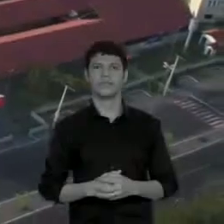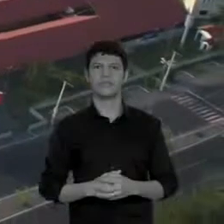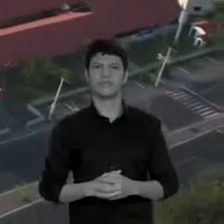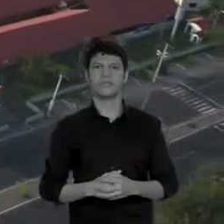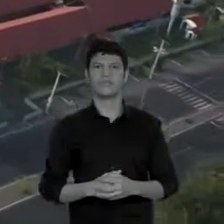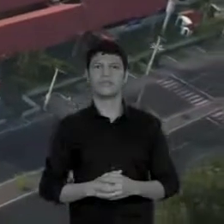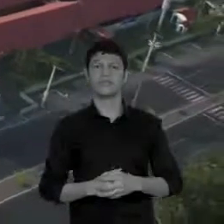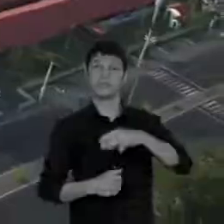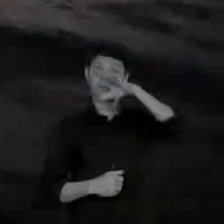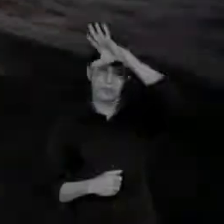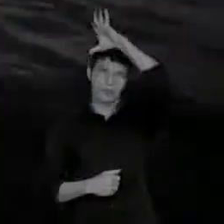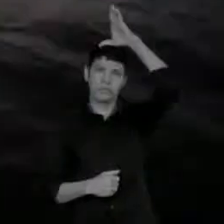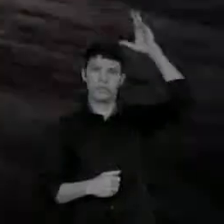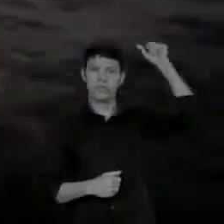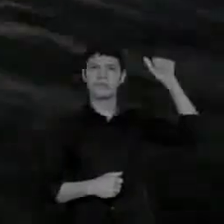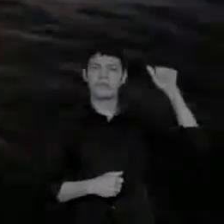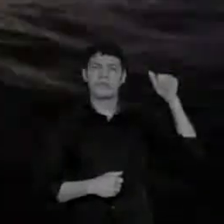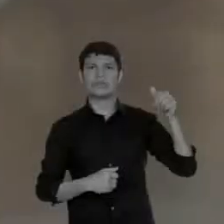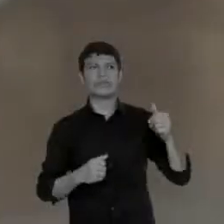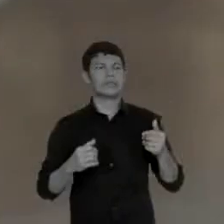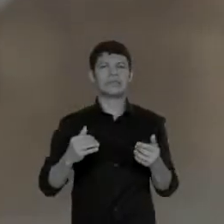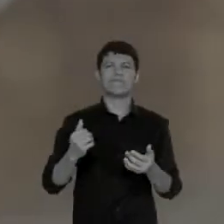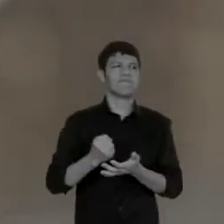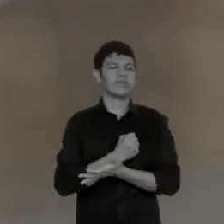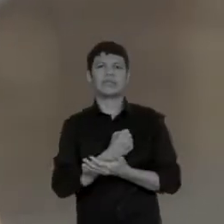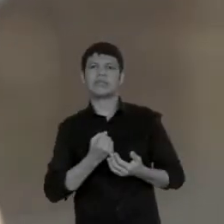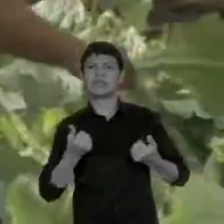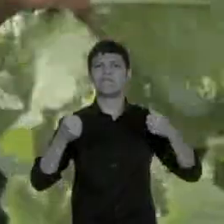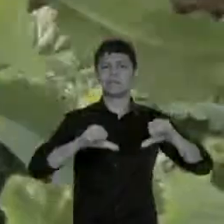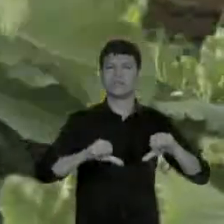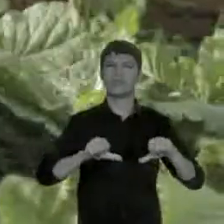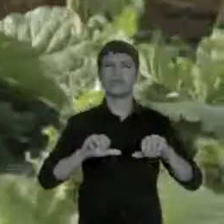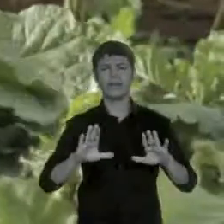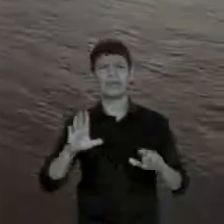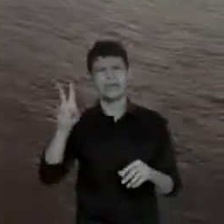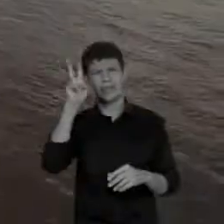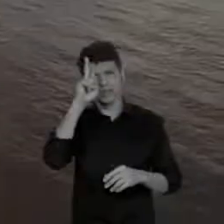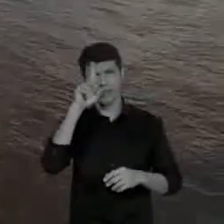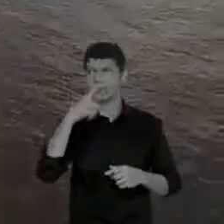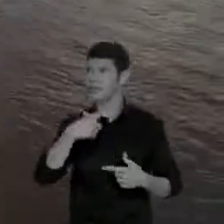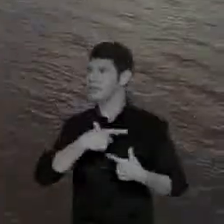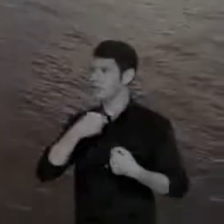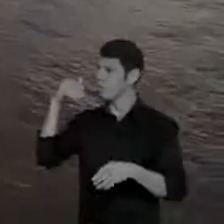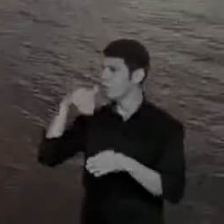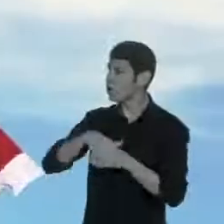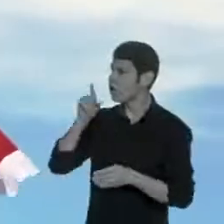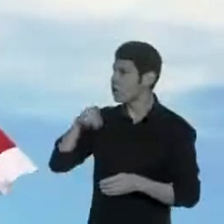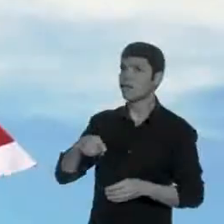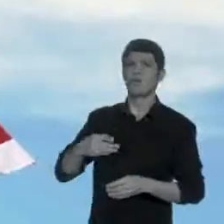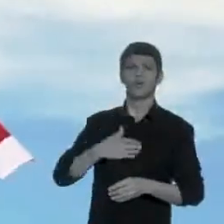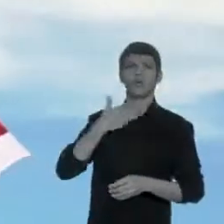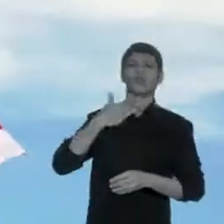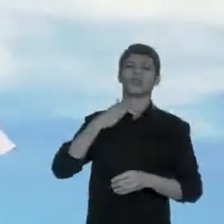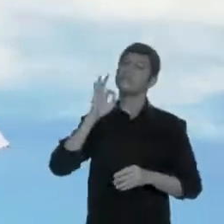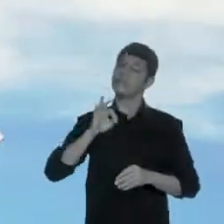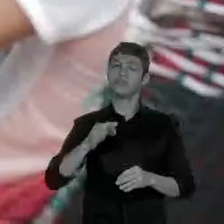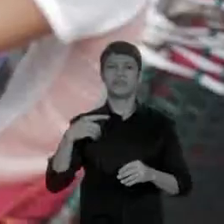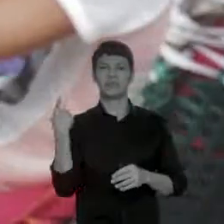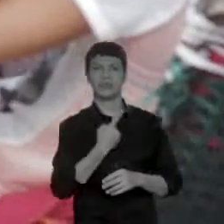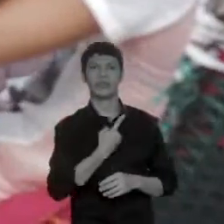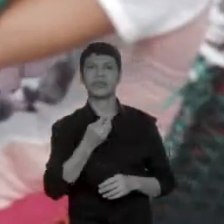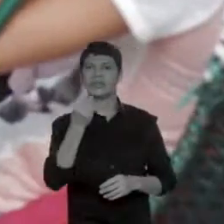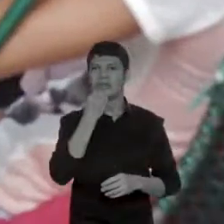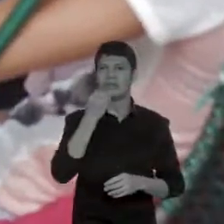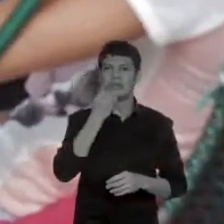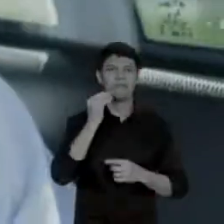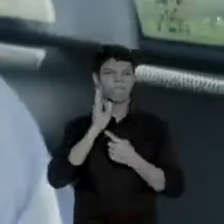O Amazonas está numa encruzilhada. E essa eleição fora de época, é a chance que nós temos